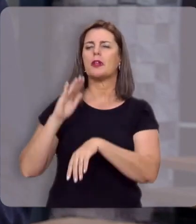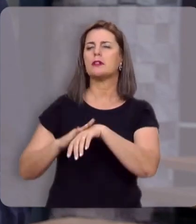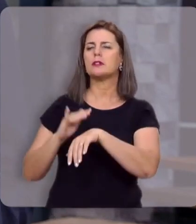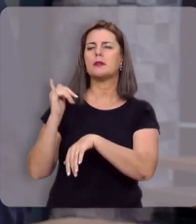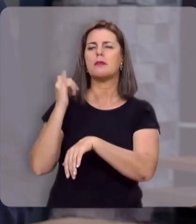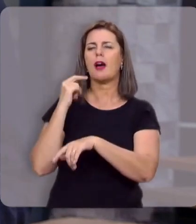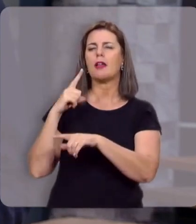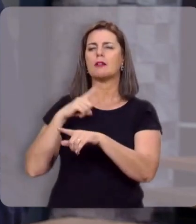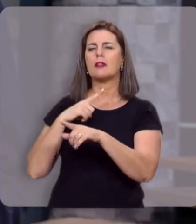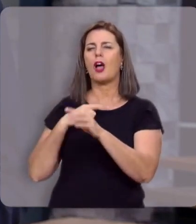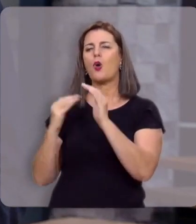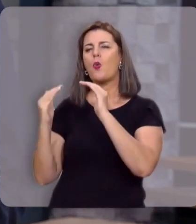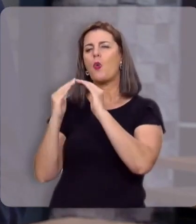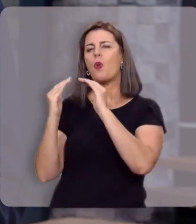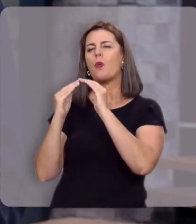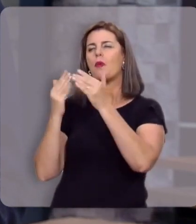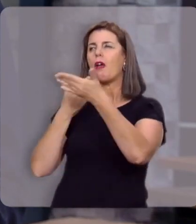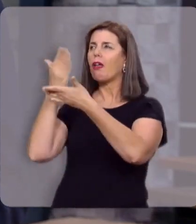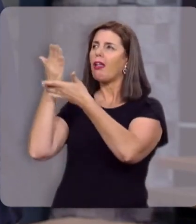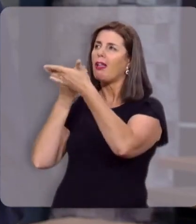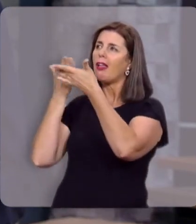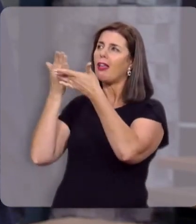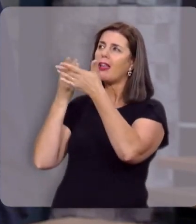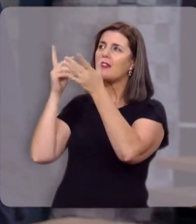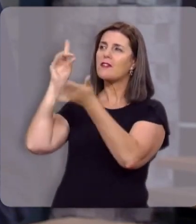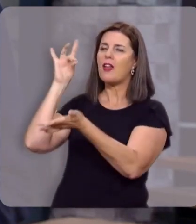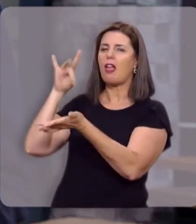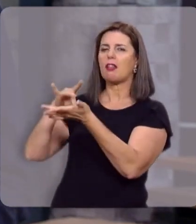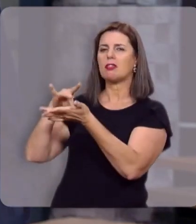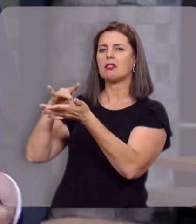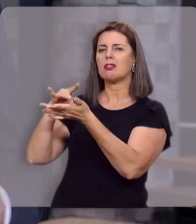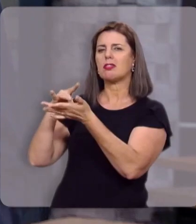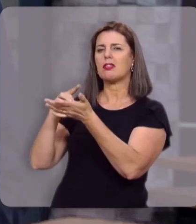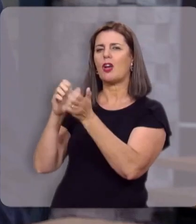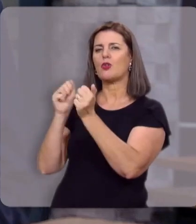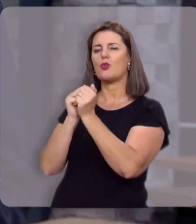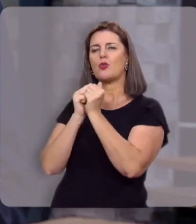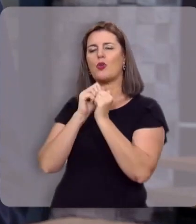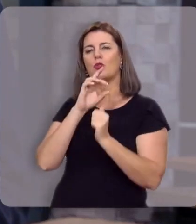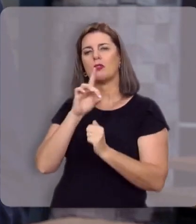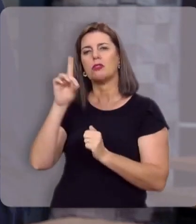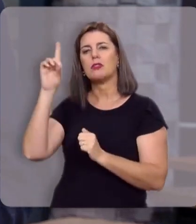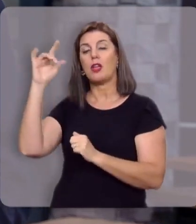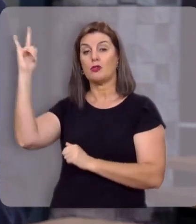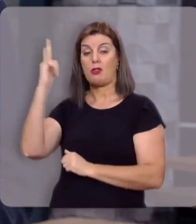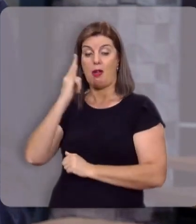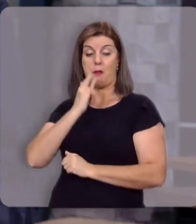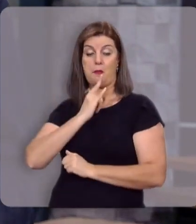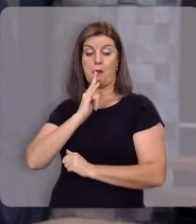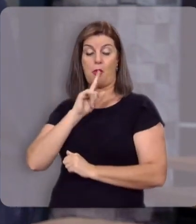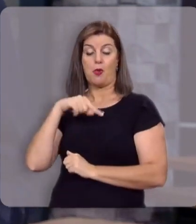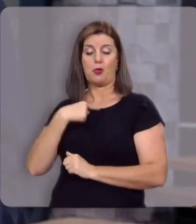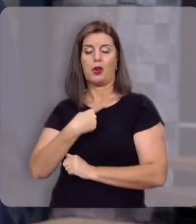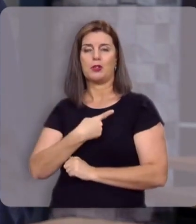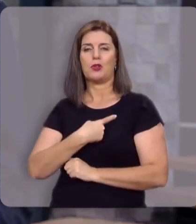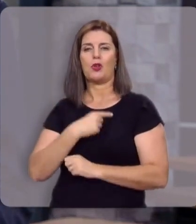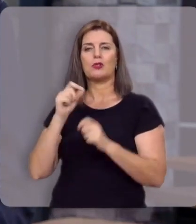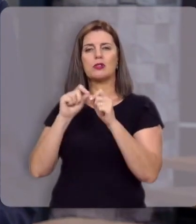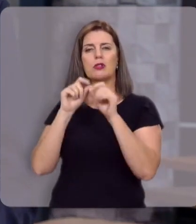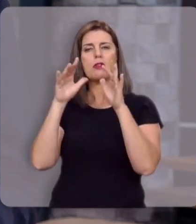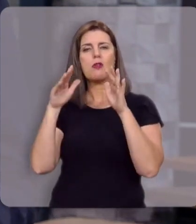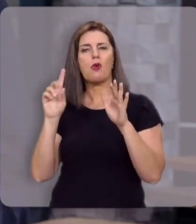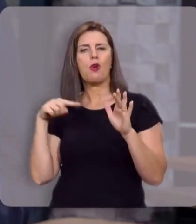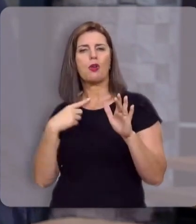fato está relacionado a um relacionamento genuíno com aquele que nos amou, com aquele que nos